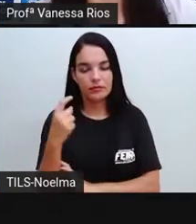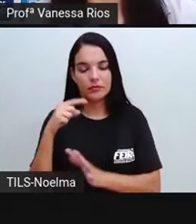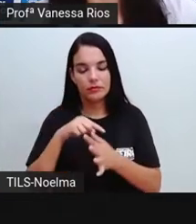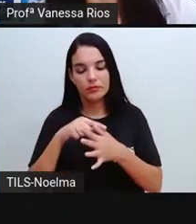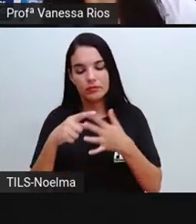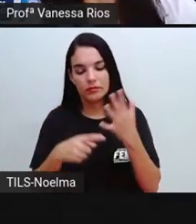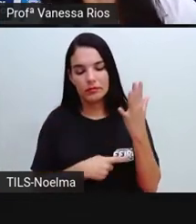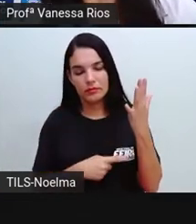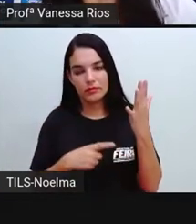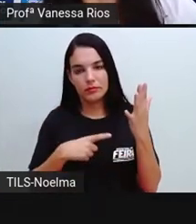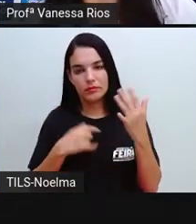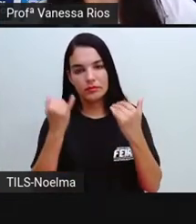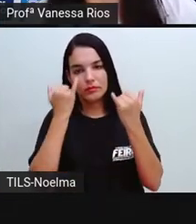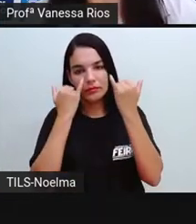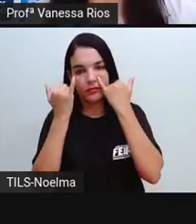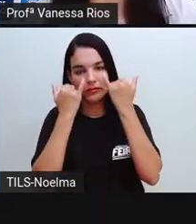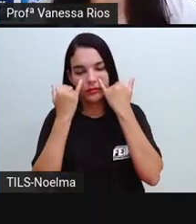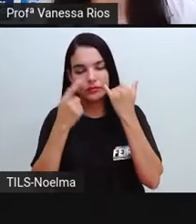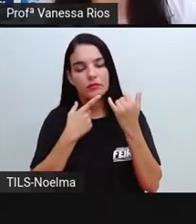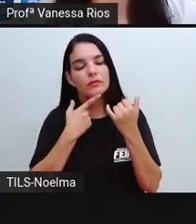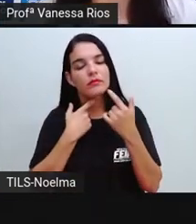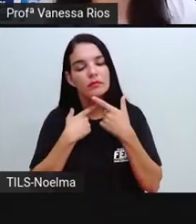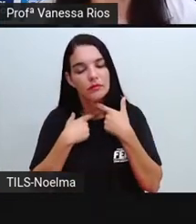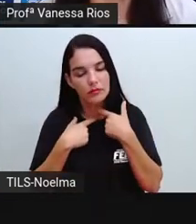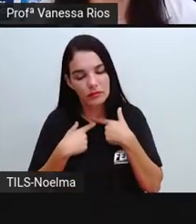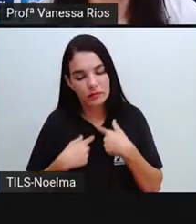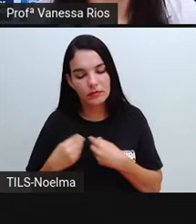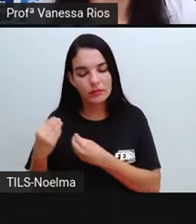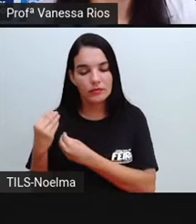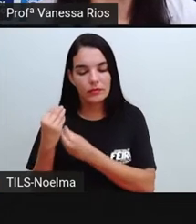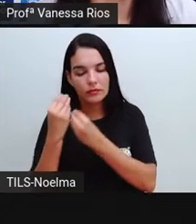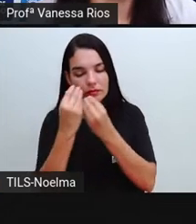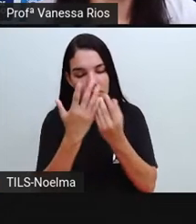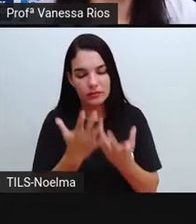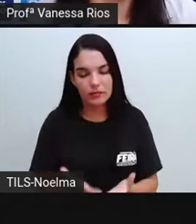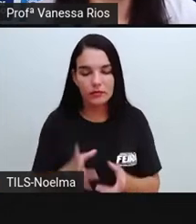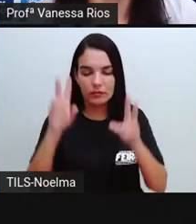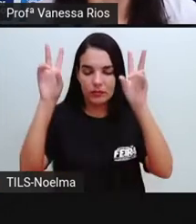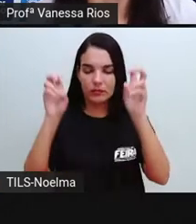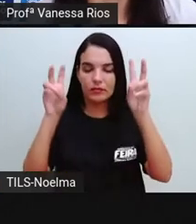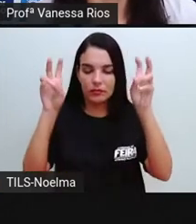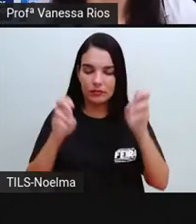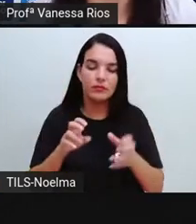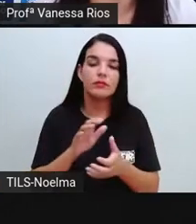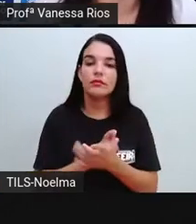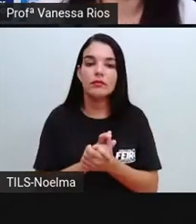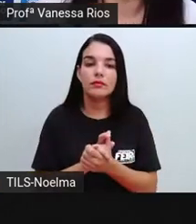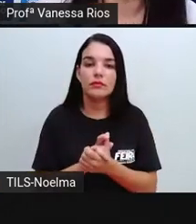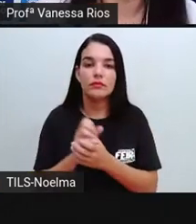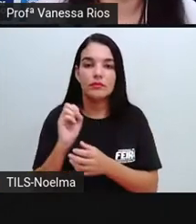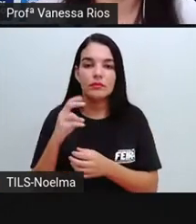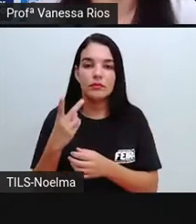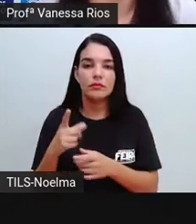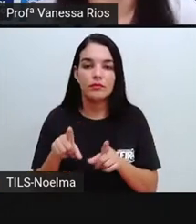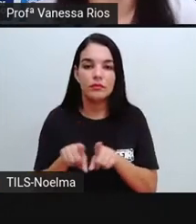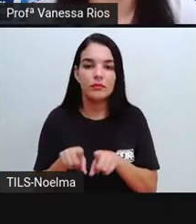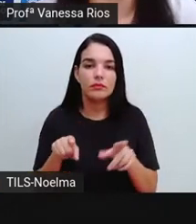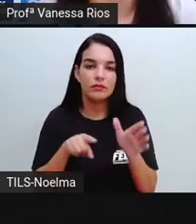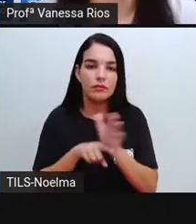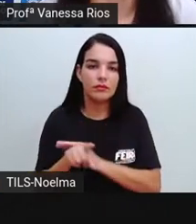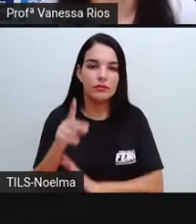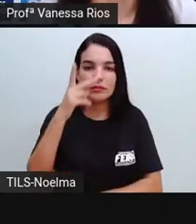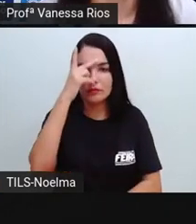trazer informações, de levantar informações sobre determinado assunto ou determinada pessoa.